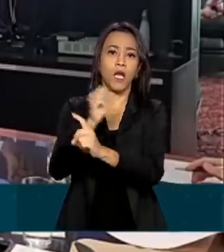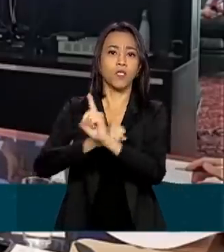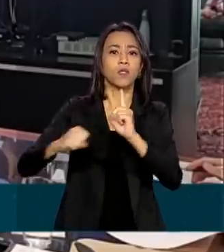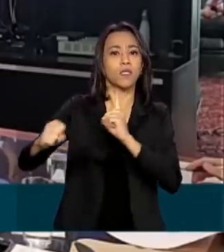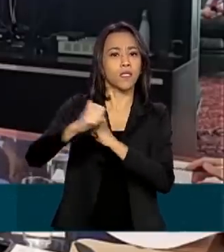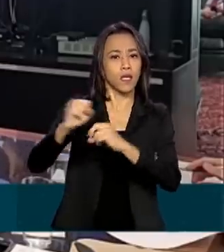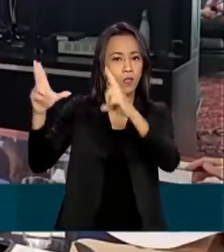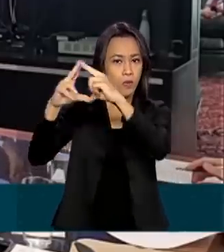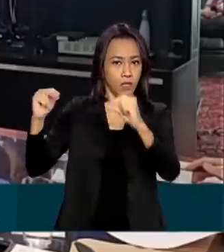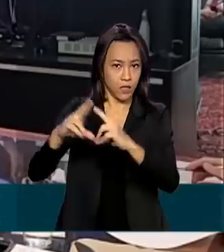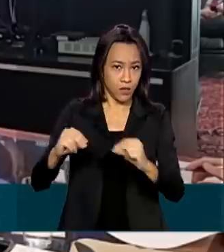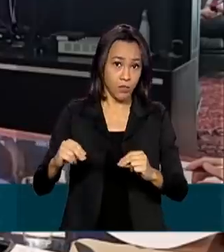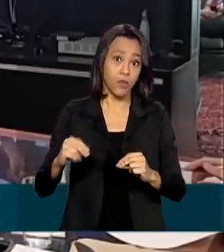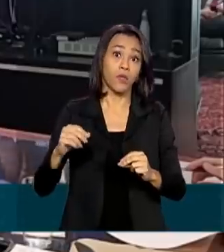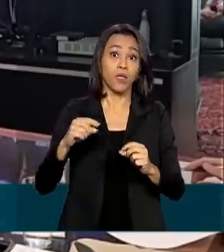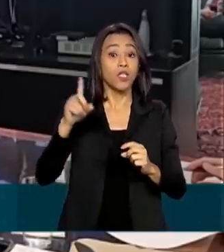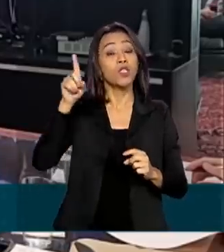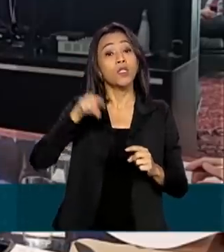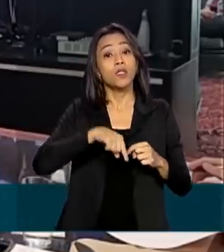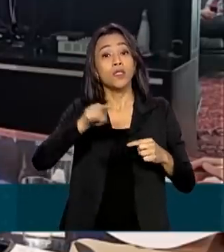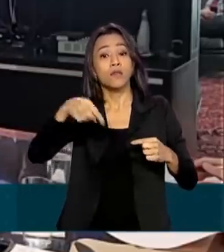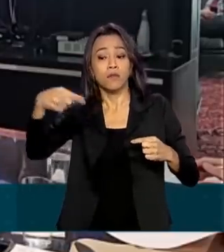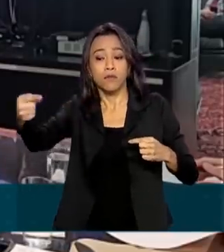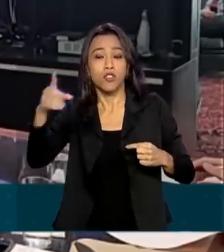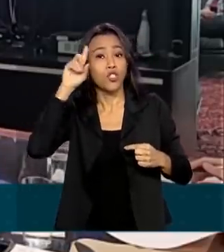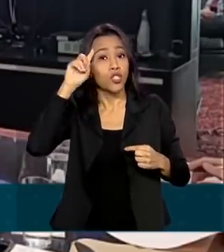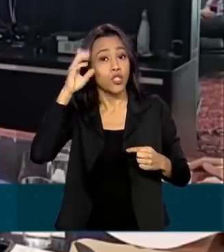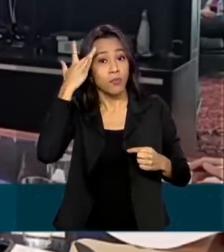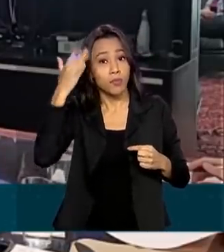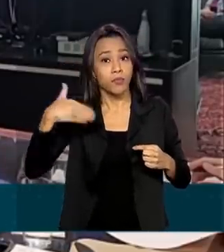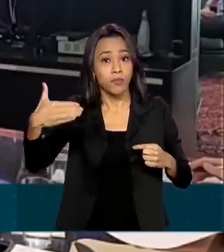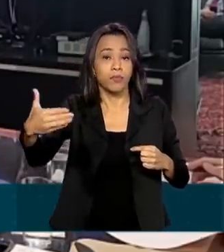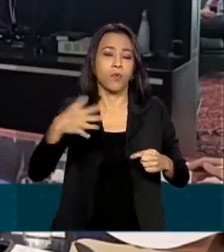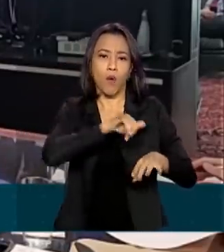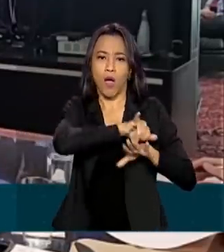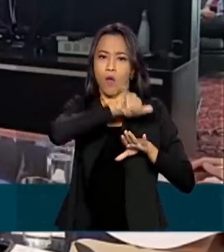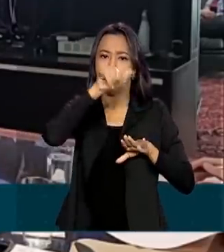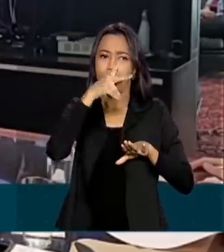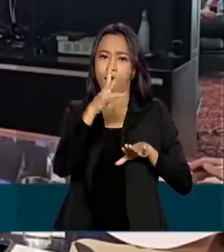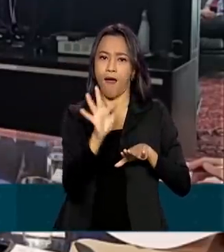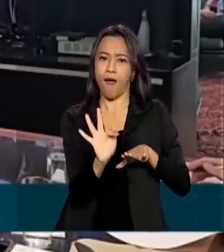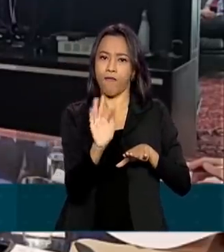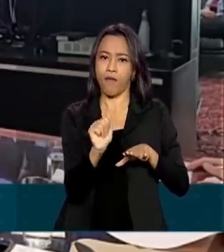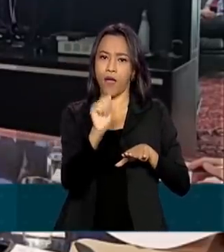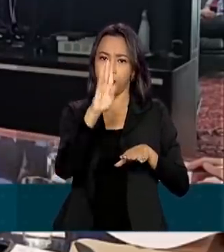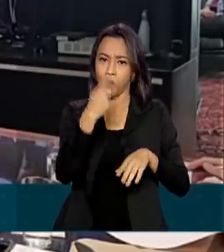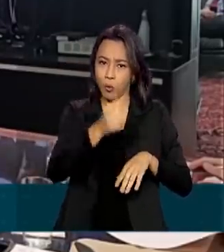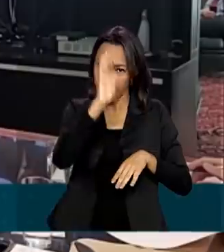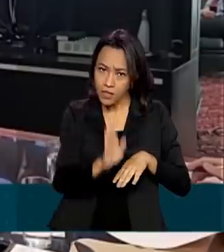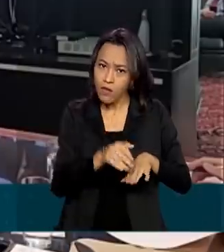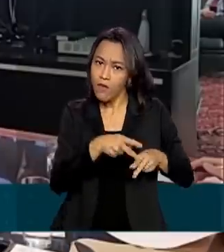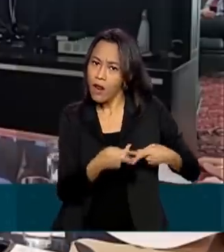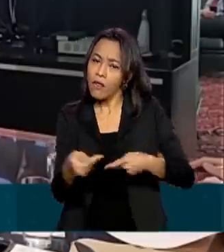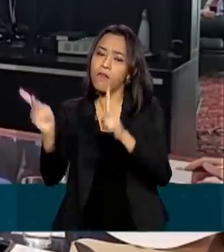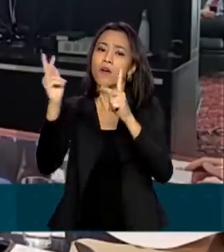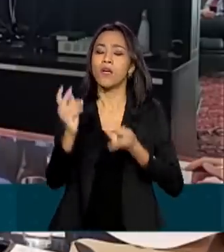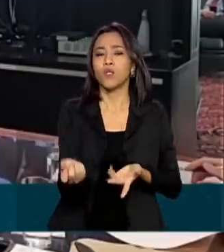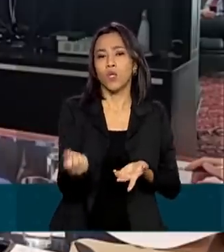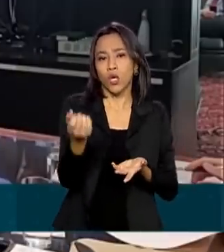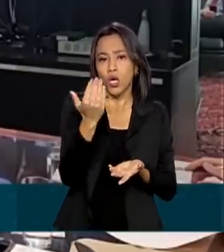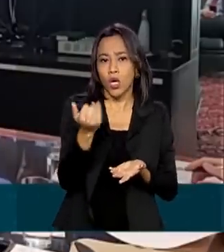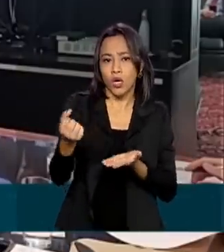Nos próximos dias, partilhar do Brasil, rumo ao Líbano, uma aeronave da Força Aérea Brasileira, com medicamentos e insumos básicos de saúde,